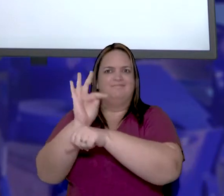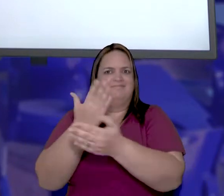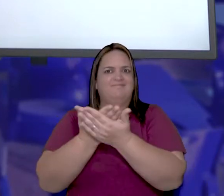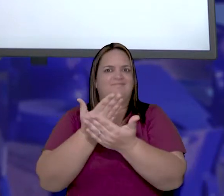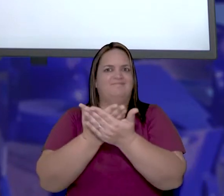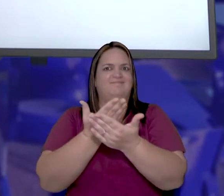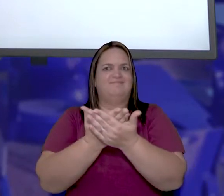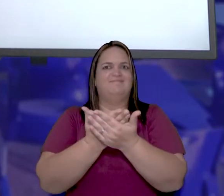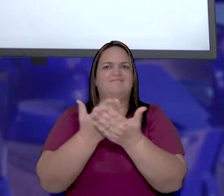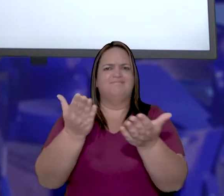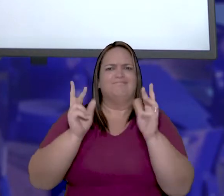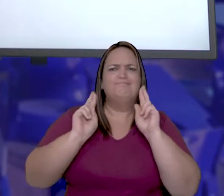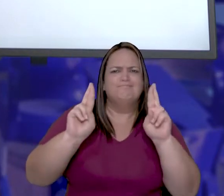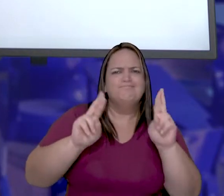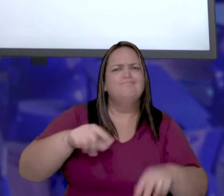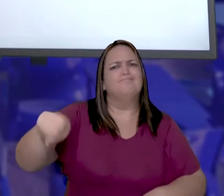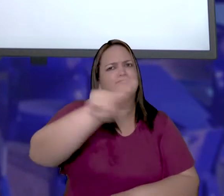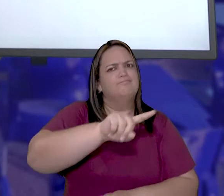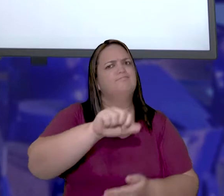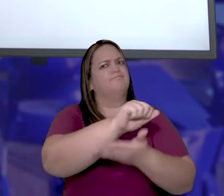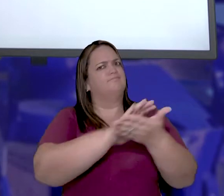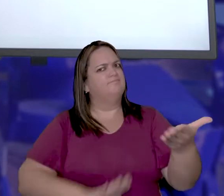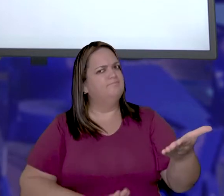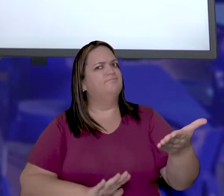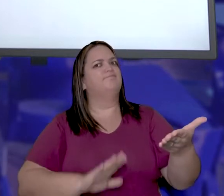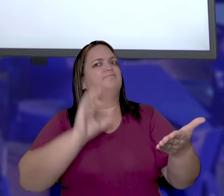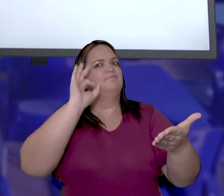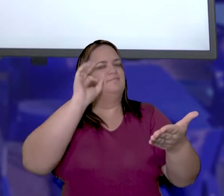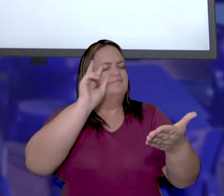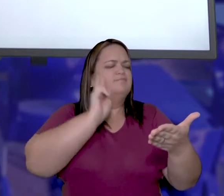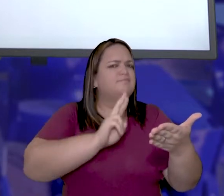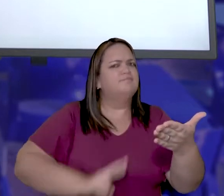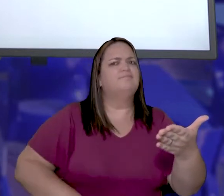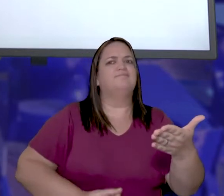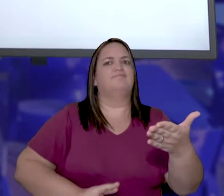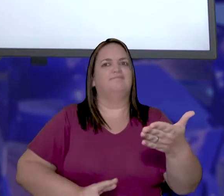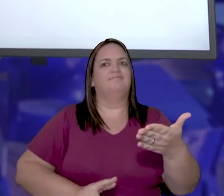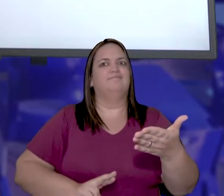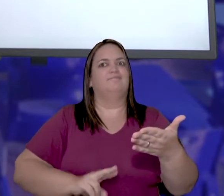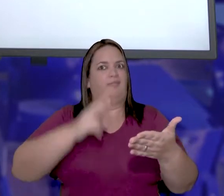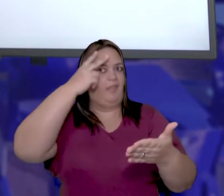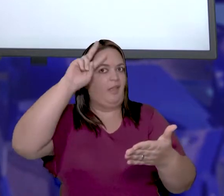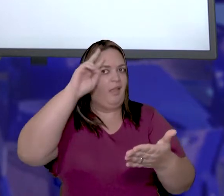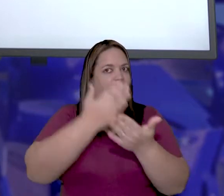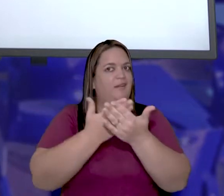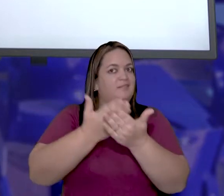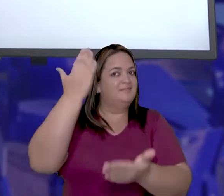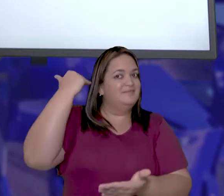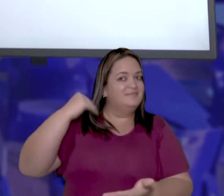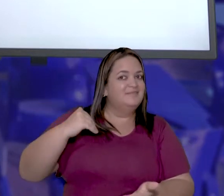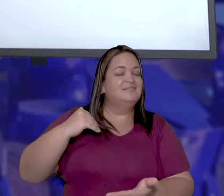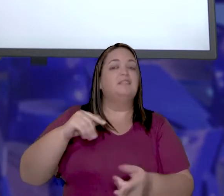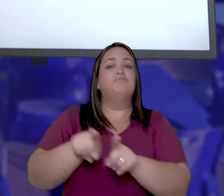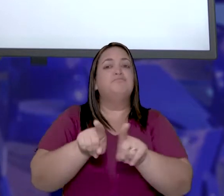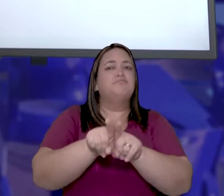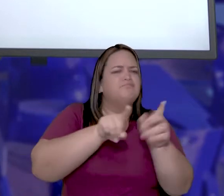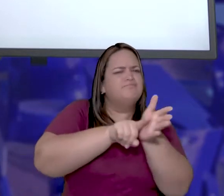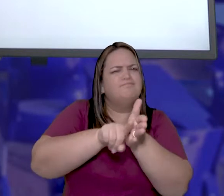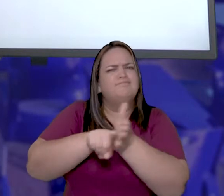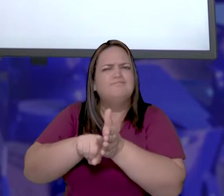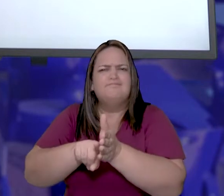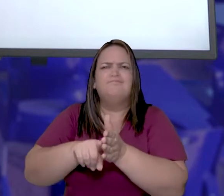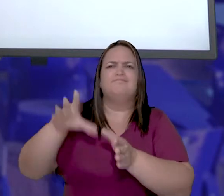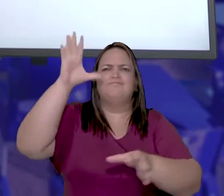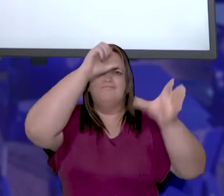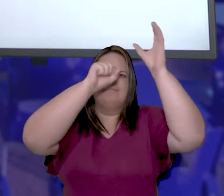Espero que estejam realizando as atividades, como eu falei na aula passada, desenvolvendo pesquisa e aprendendo cada